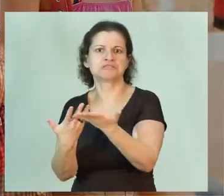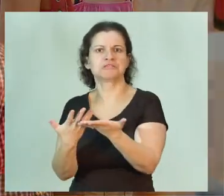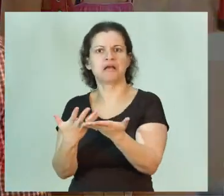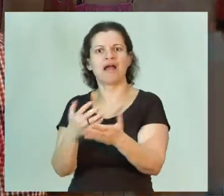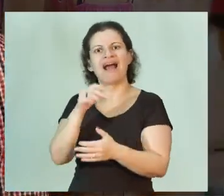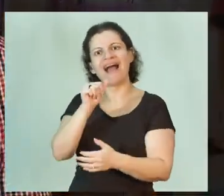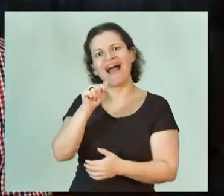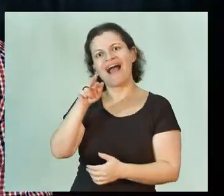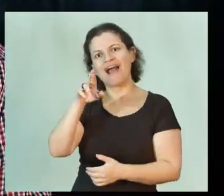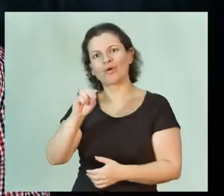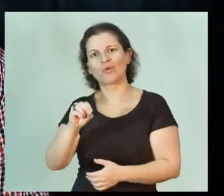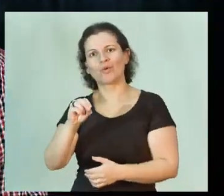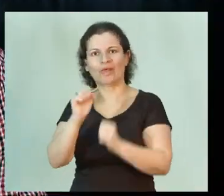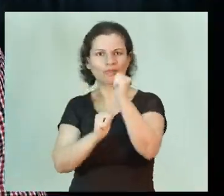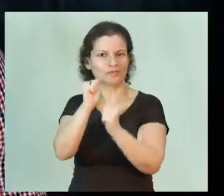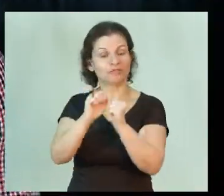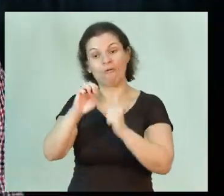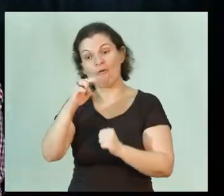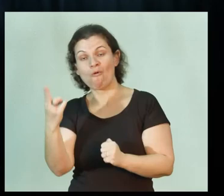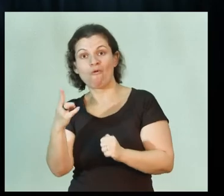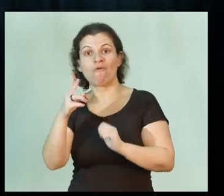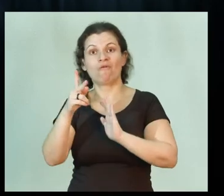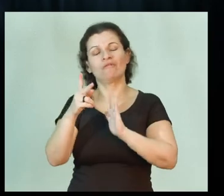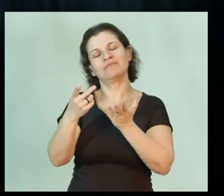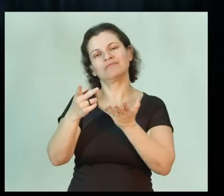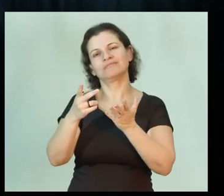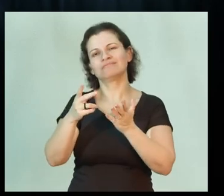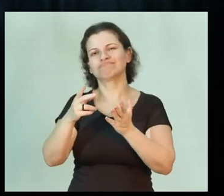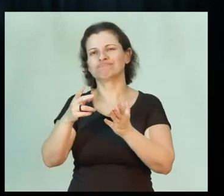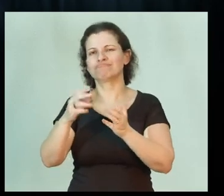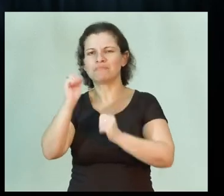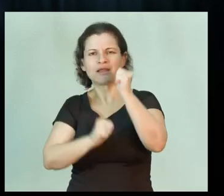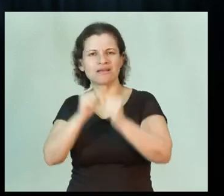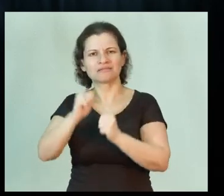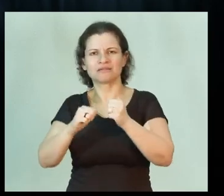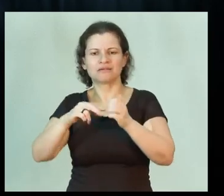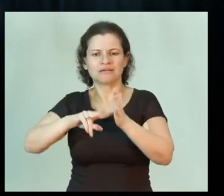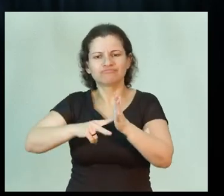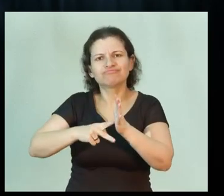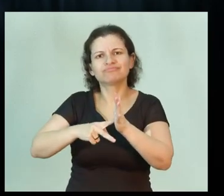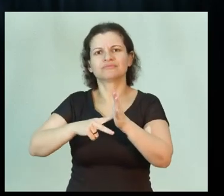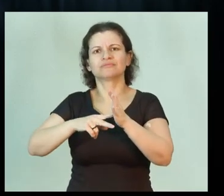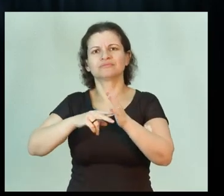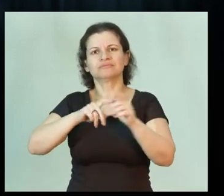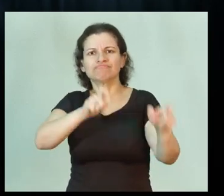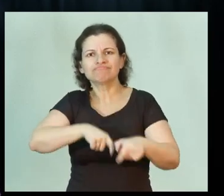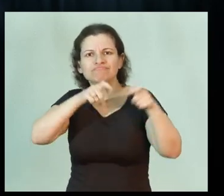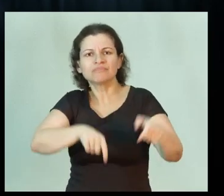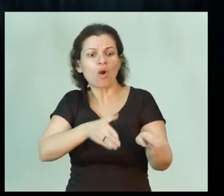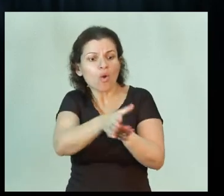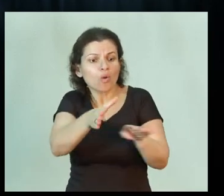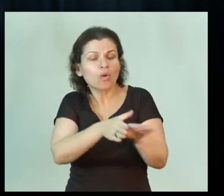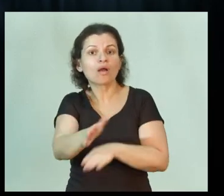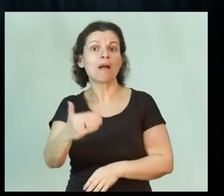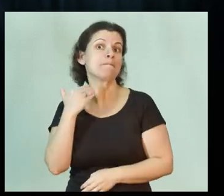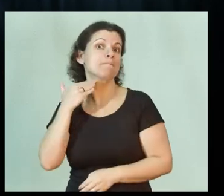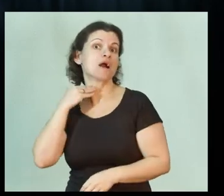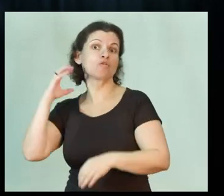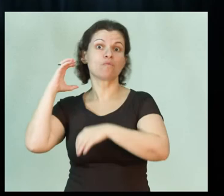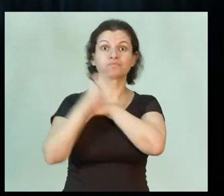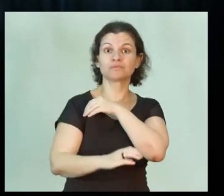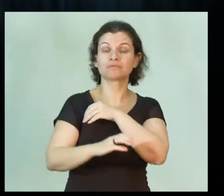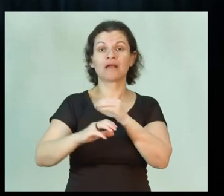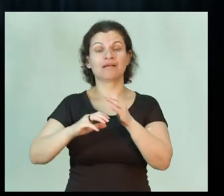projetos de máquinas agrícolas ou consultorias agrícolas, bancos de investimentos agrícolas. Então tem uma gama